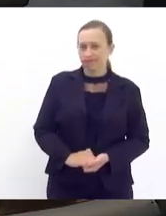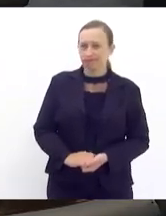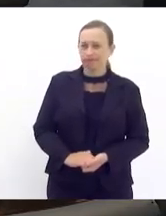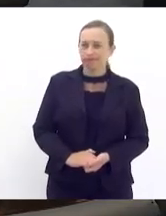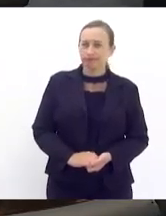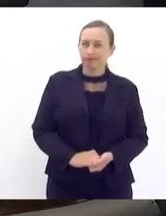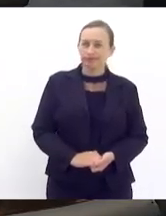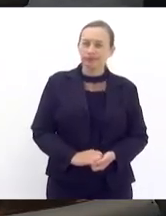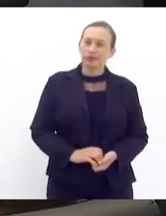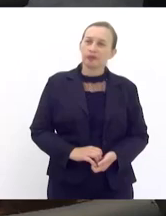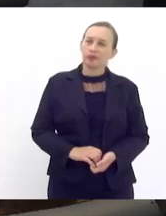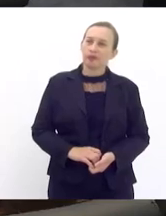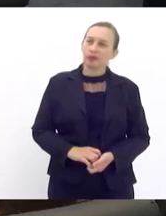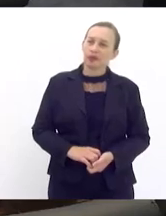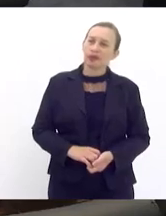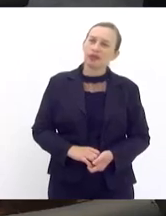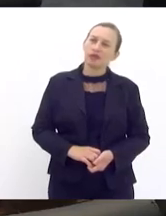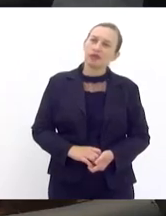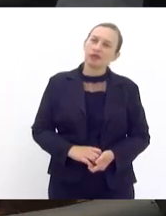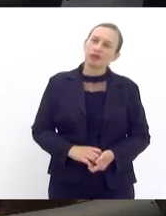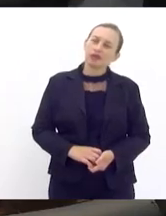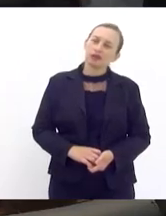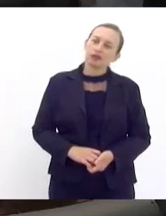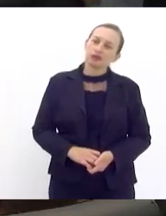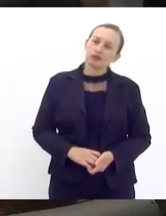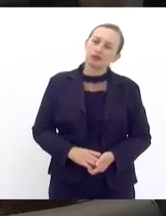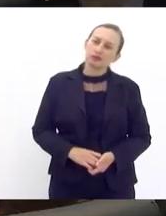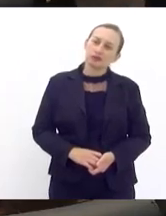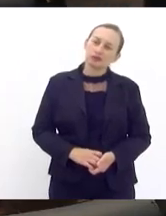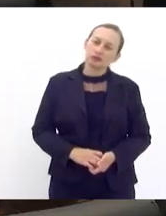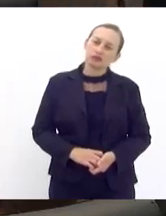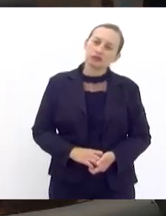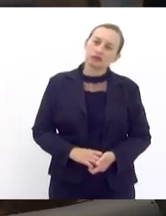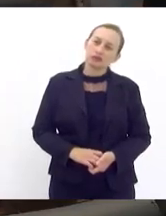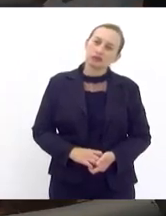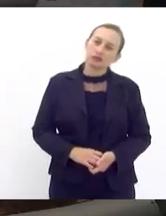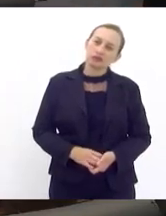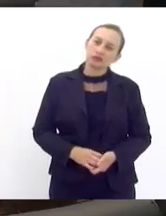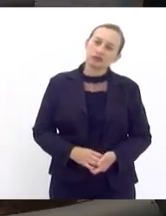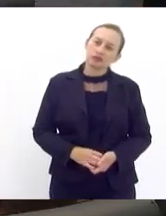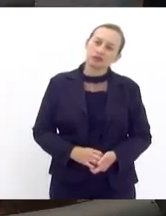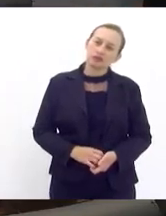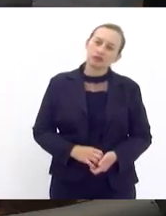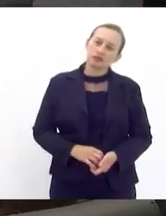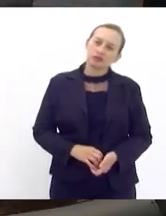amanhã tem que tomar onde quiser tem que me ligar está legal liga para senhor obrigado desculpa aí